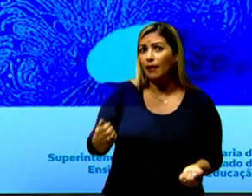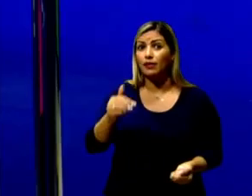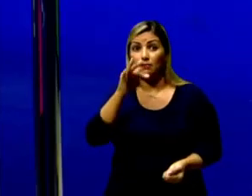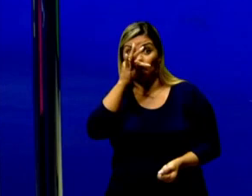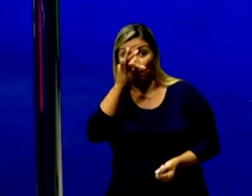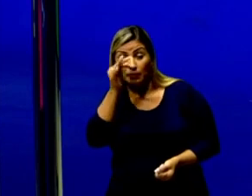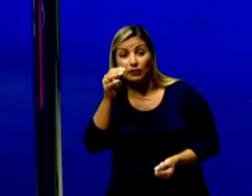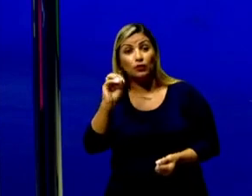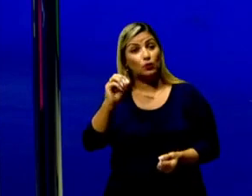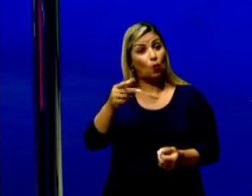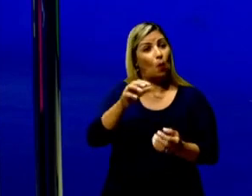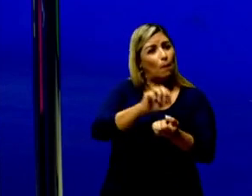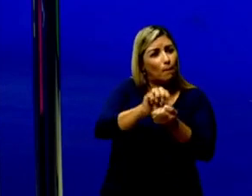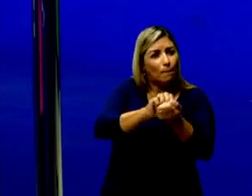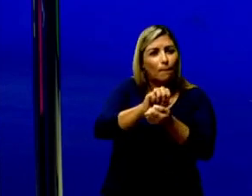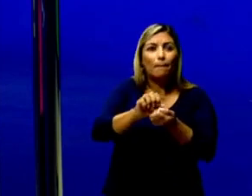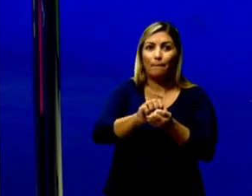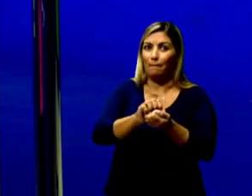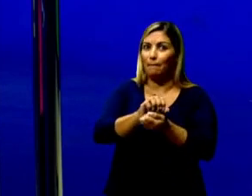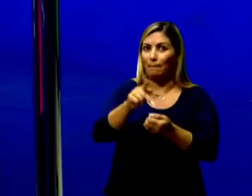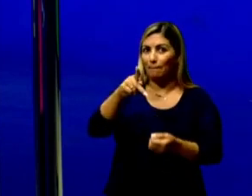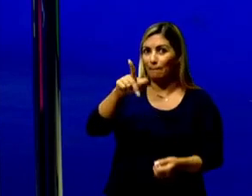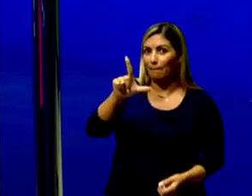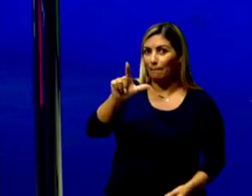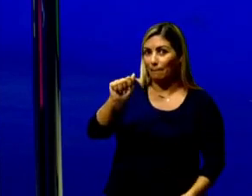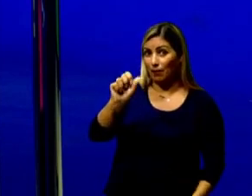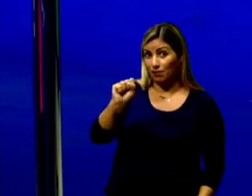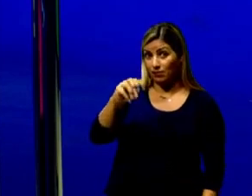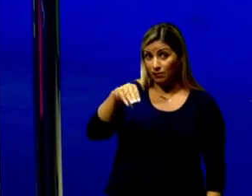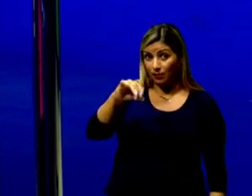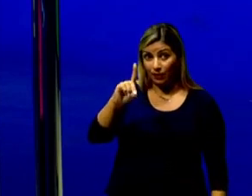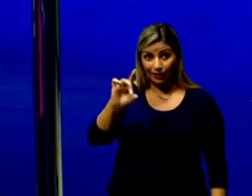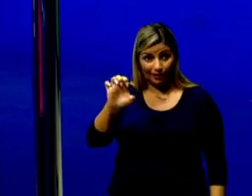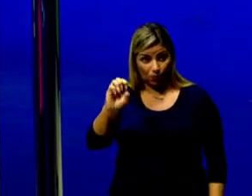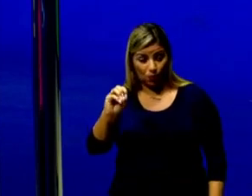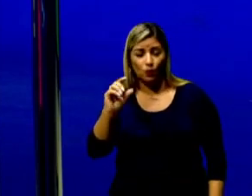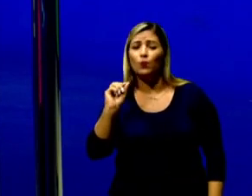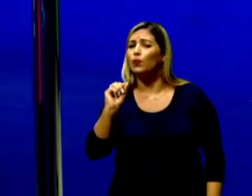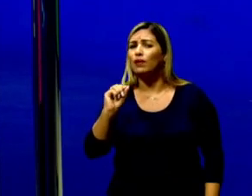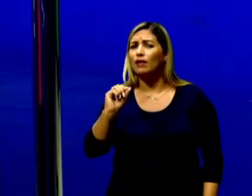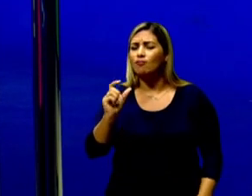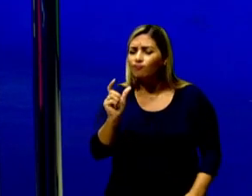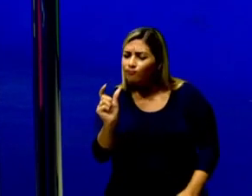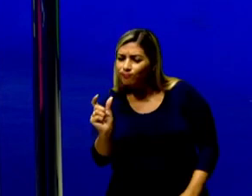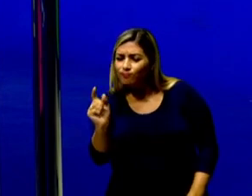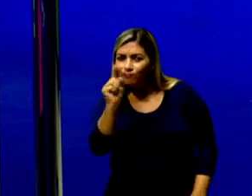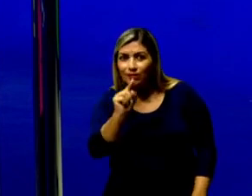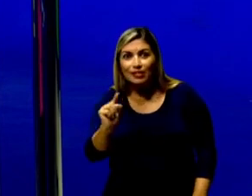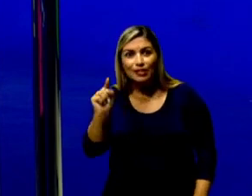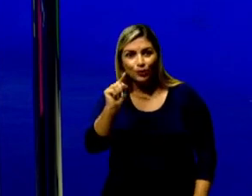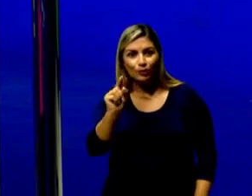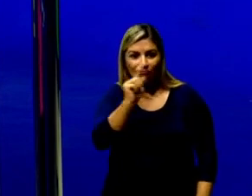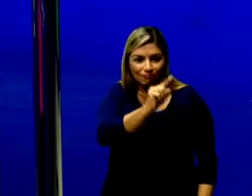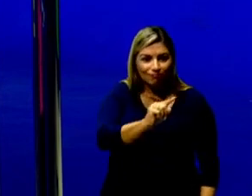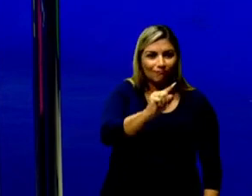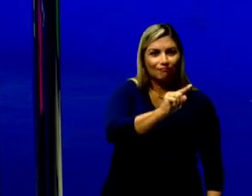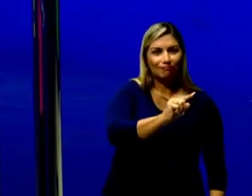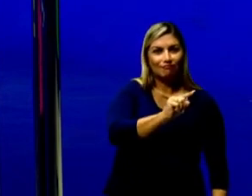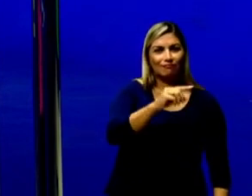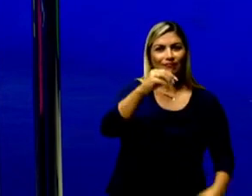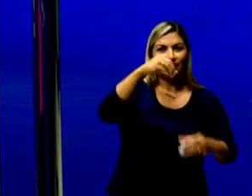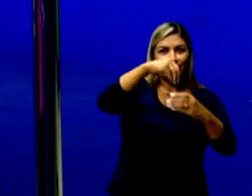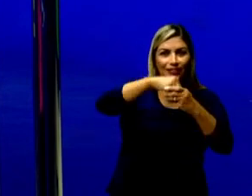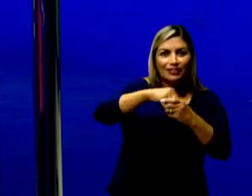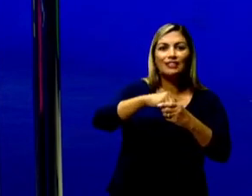uma bactéria. Lembrando que o plasmídeo é aquele fragmento circular de DNA extra